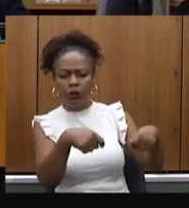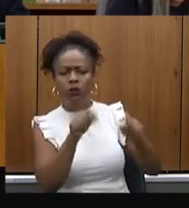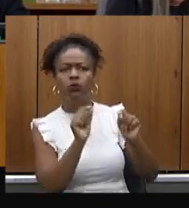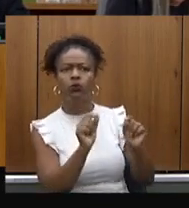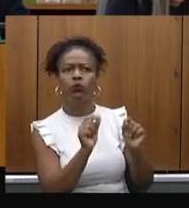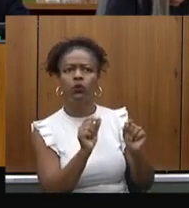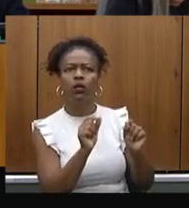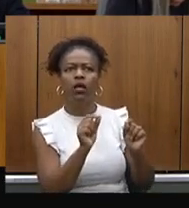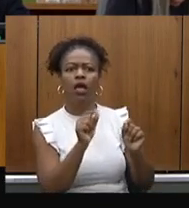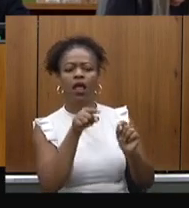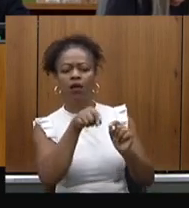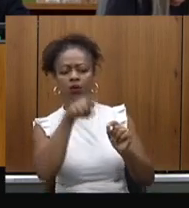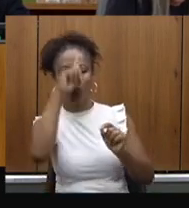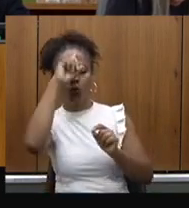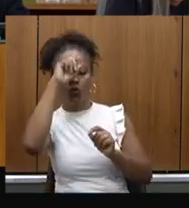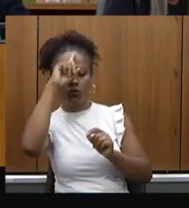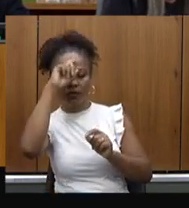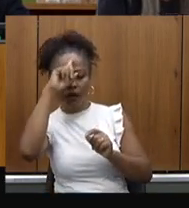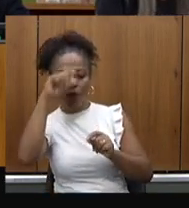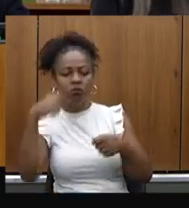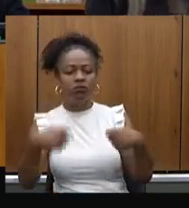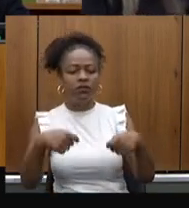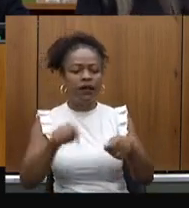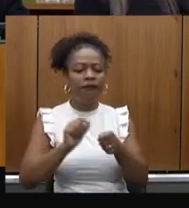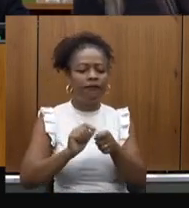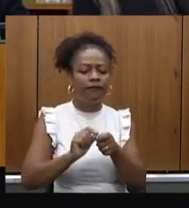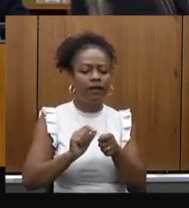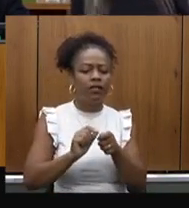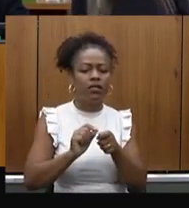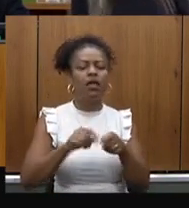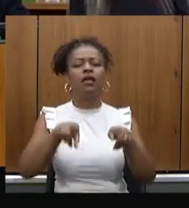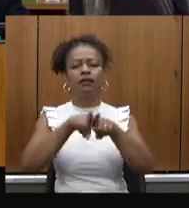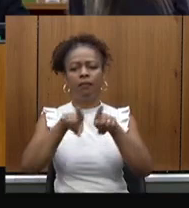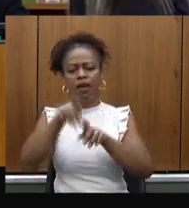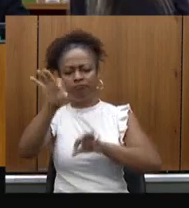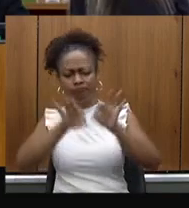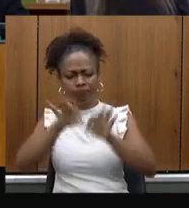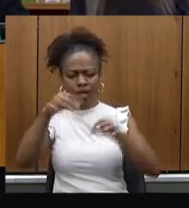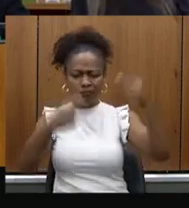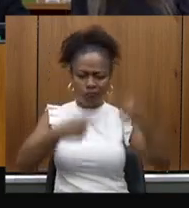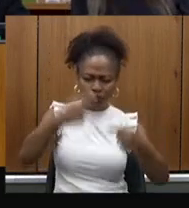vocação de hospitais, e que foi pactuado e discutido no território